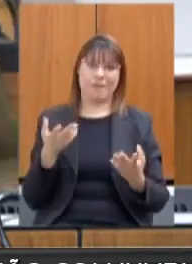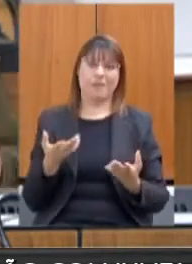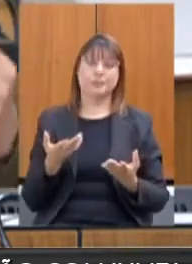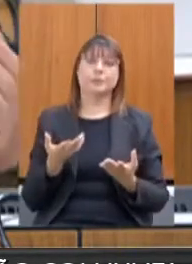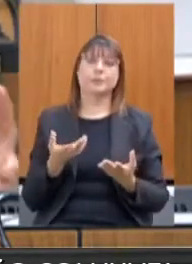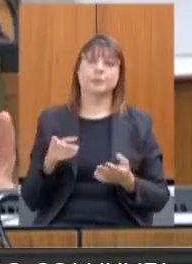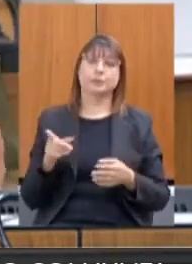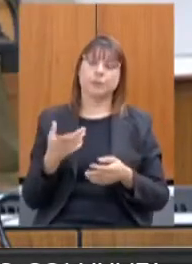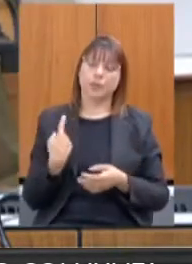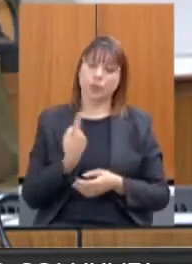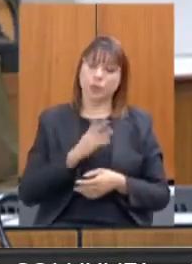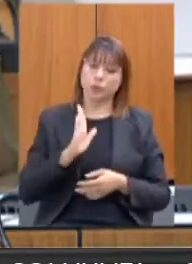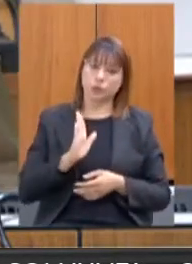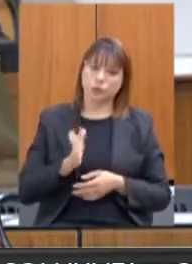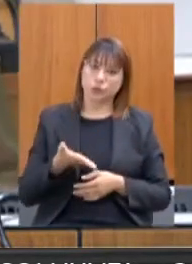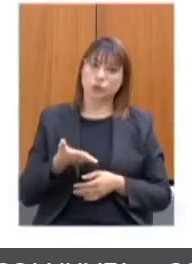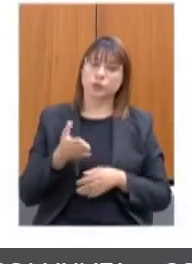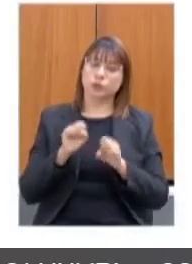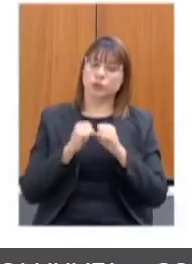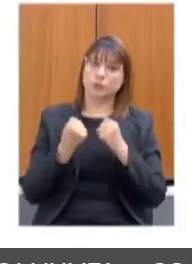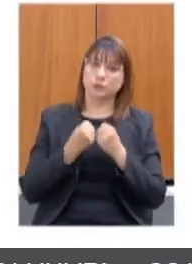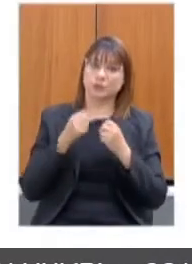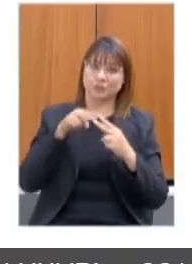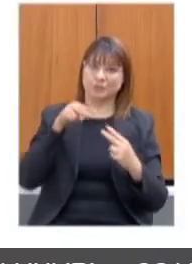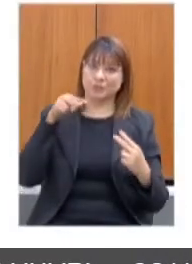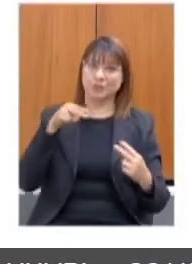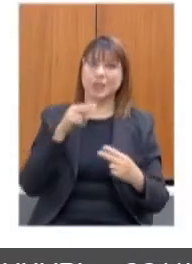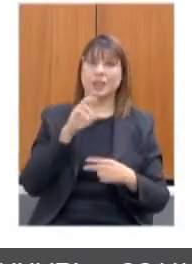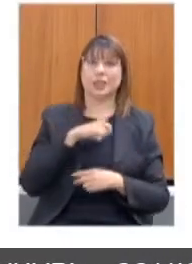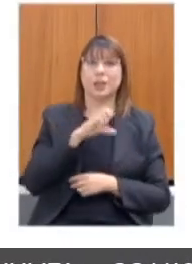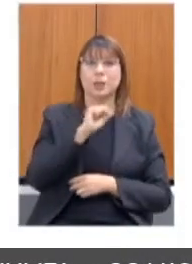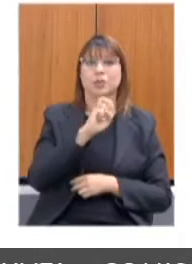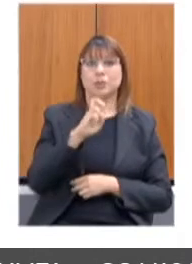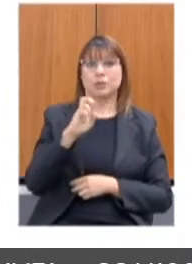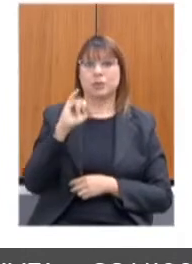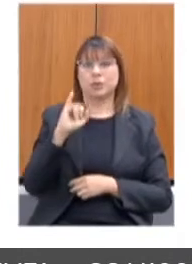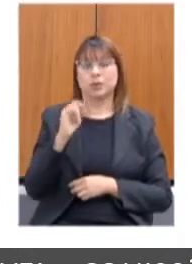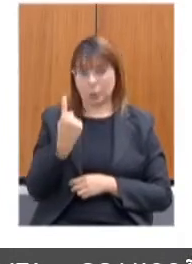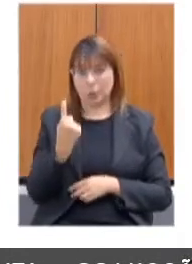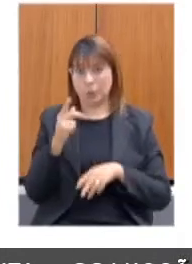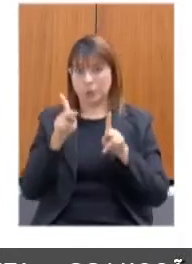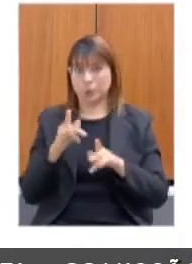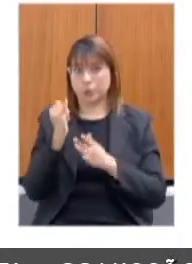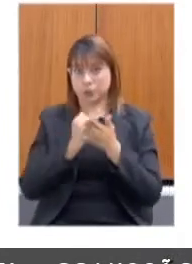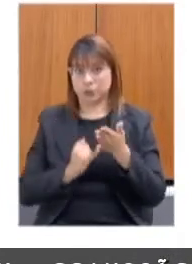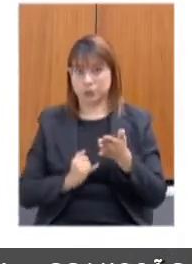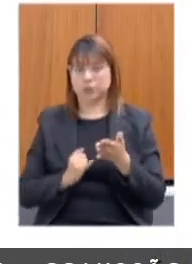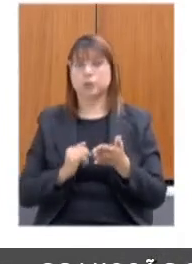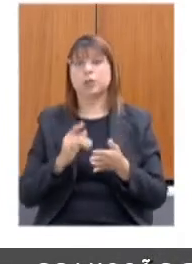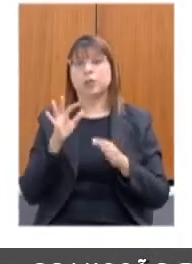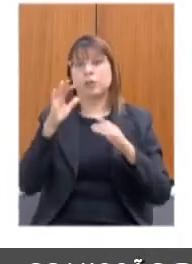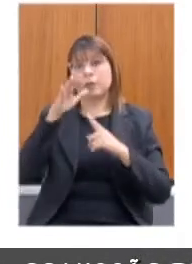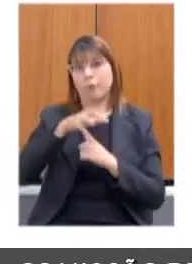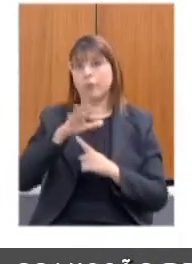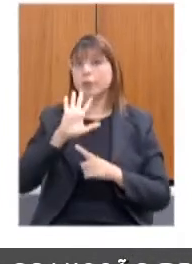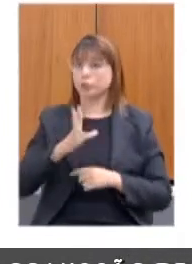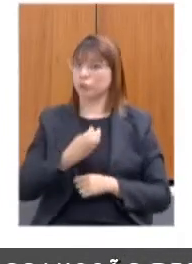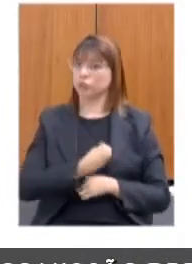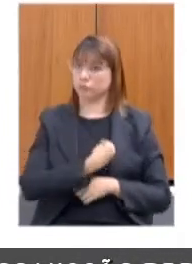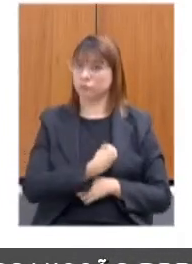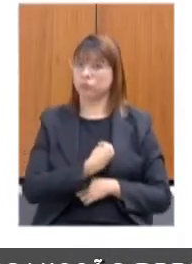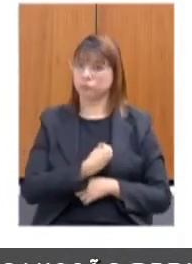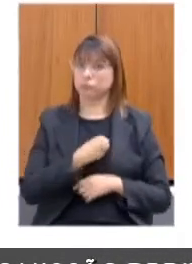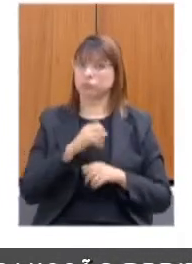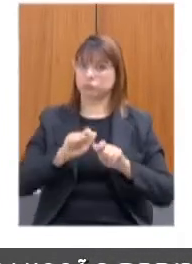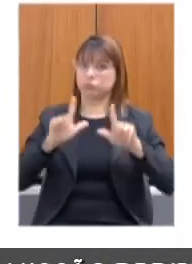fizemos seis webinários e 851 inscritos. Essa feira já está no ar, no